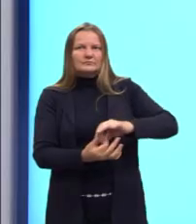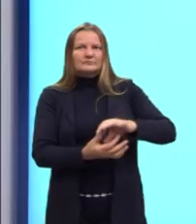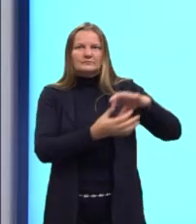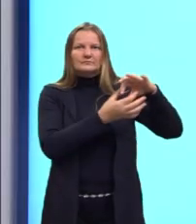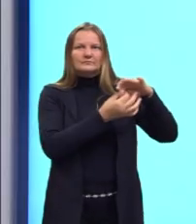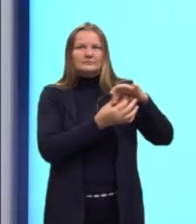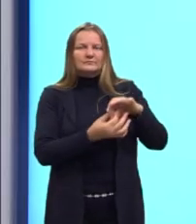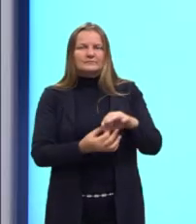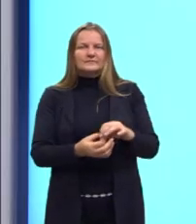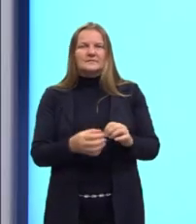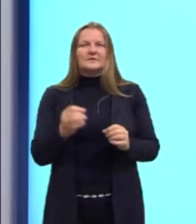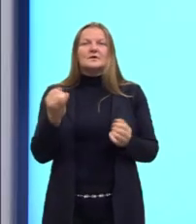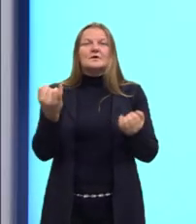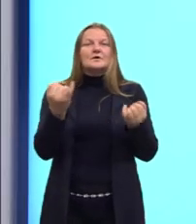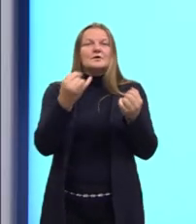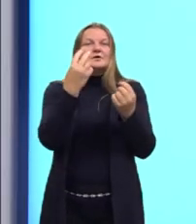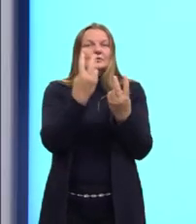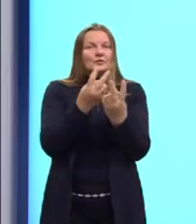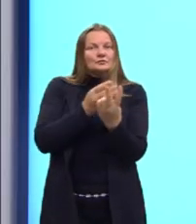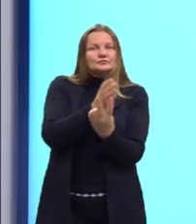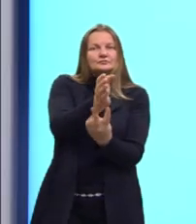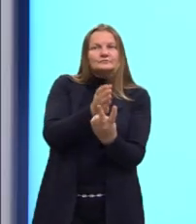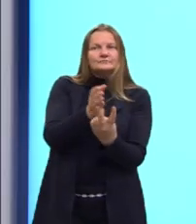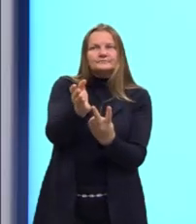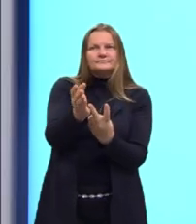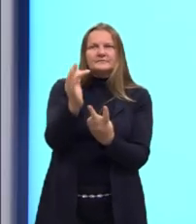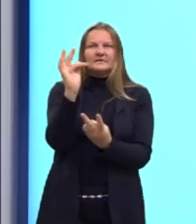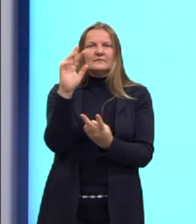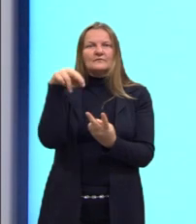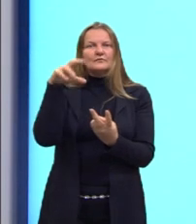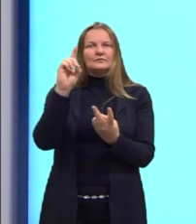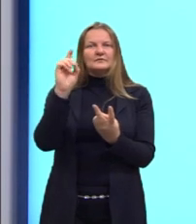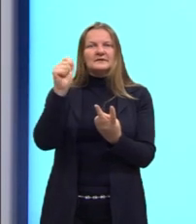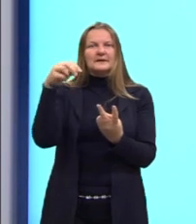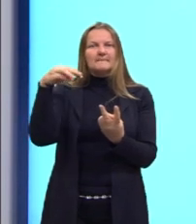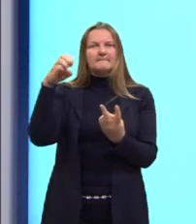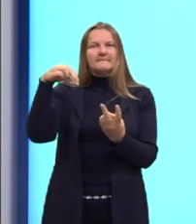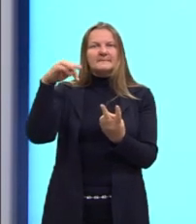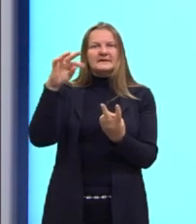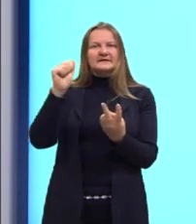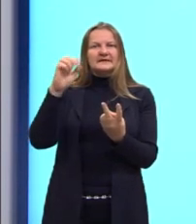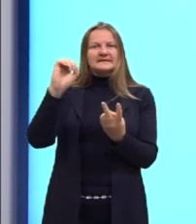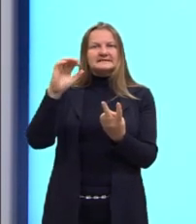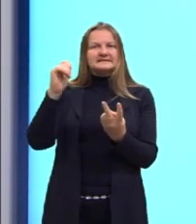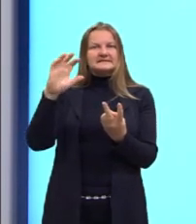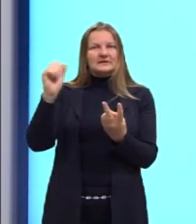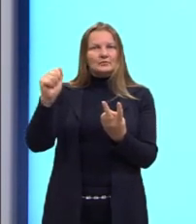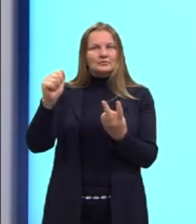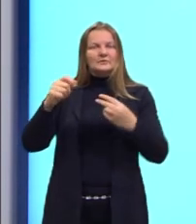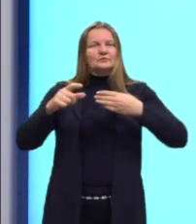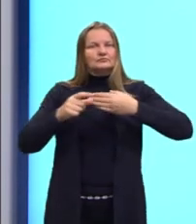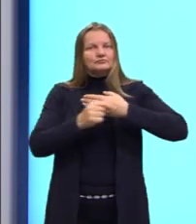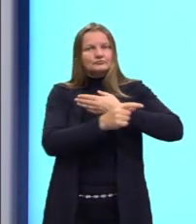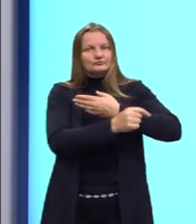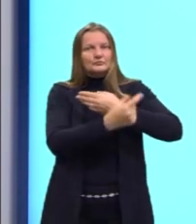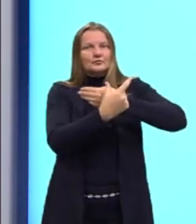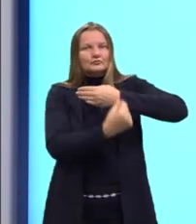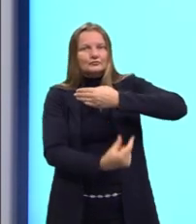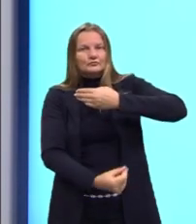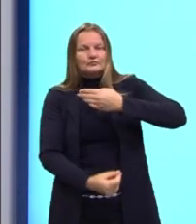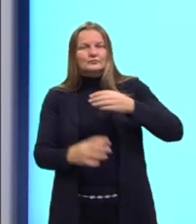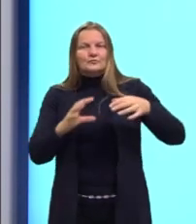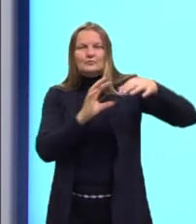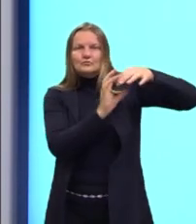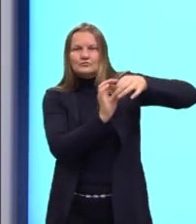dentro desses dois pilares de argumentação, a fundamentação e a coerência são fundamentais, são importantes, são